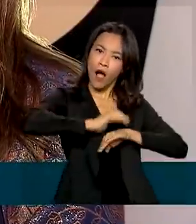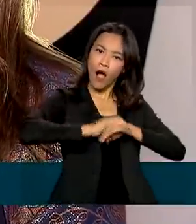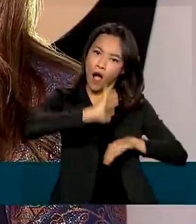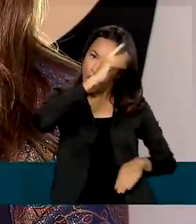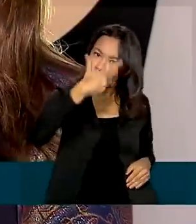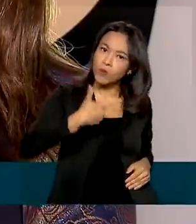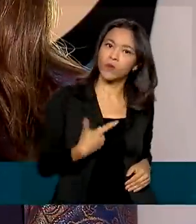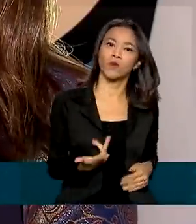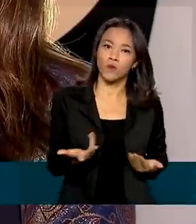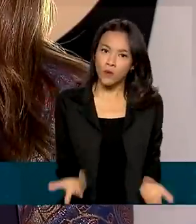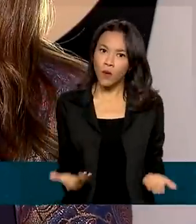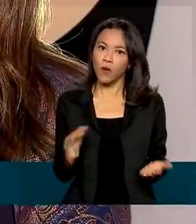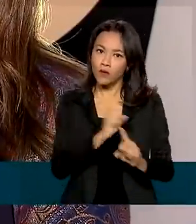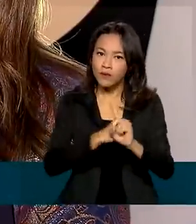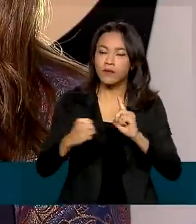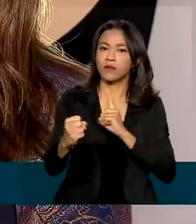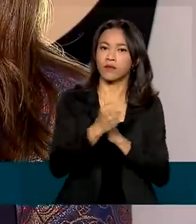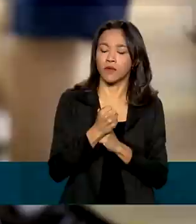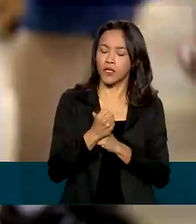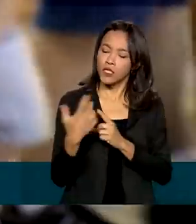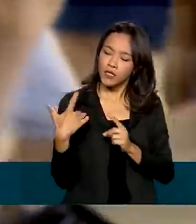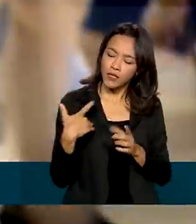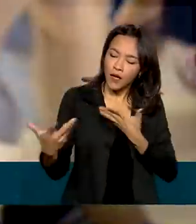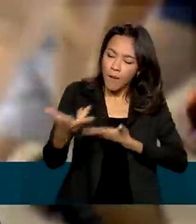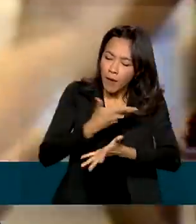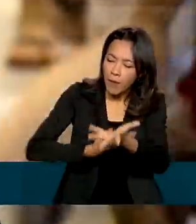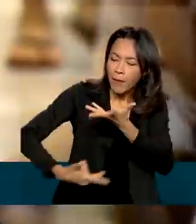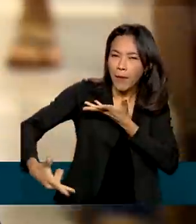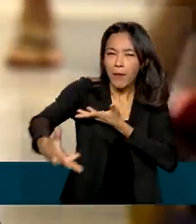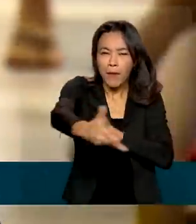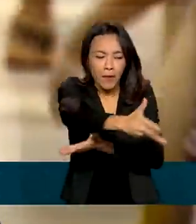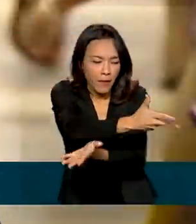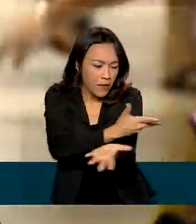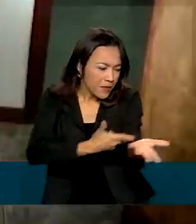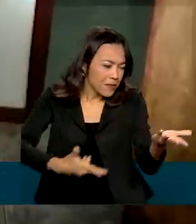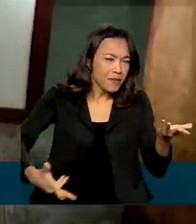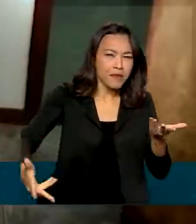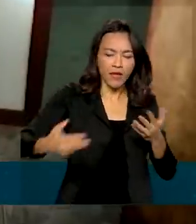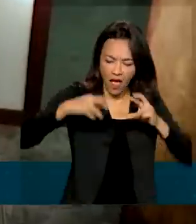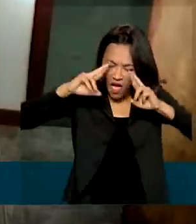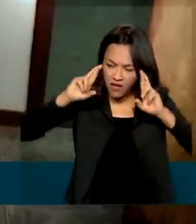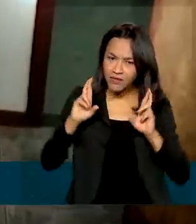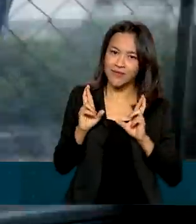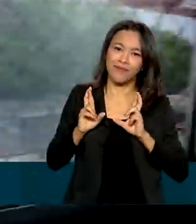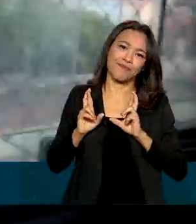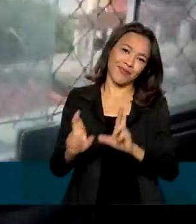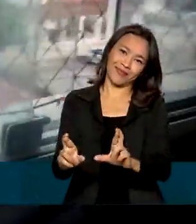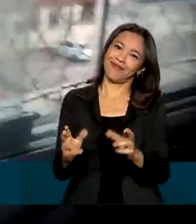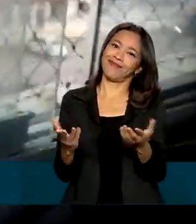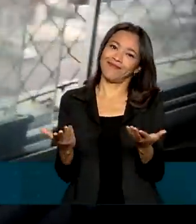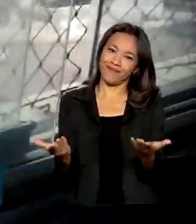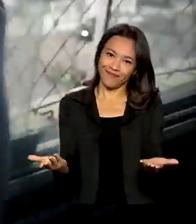para que a gente construa uma relação intergeracional e de respeito mútuo.